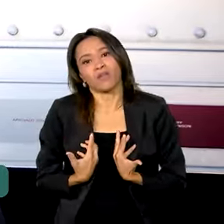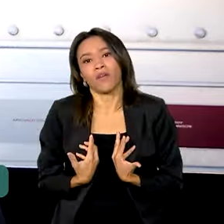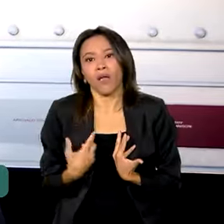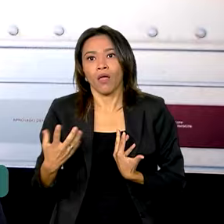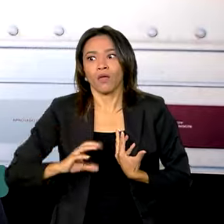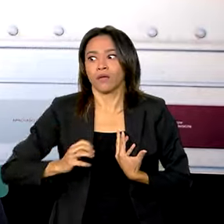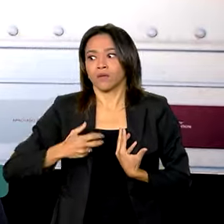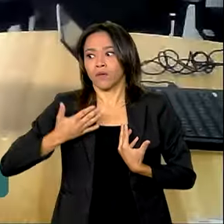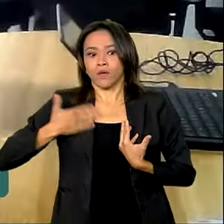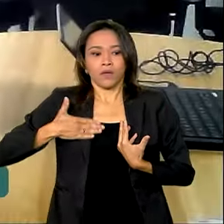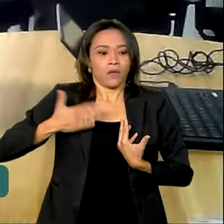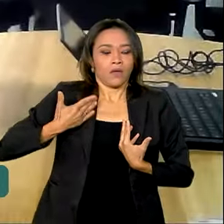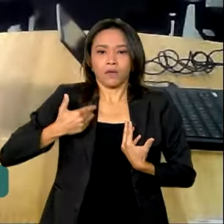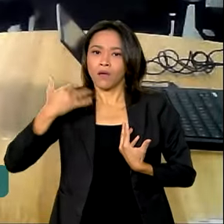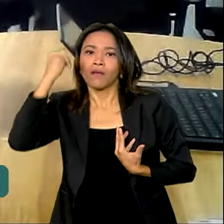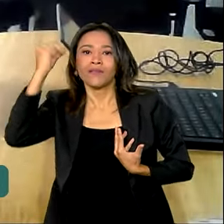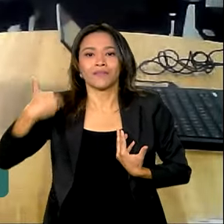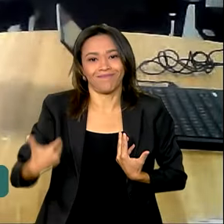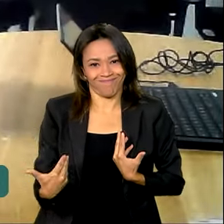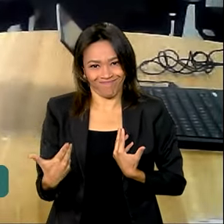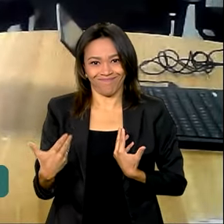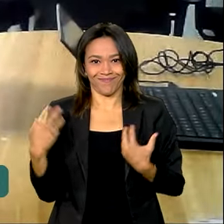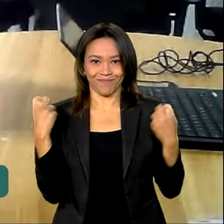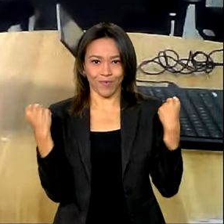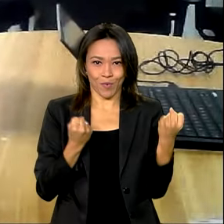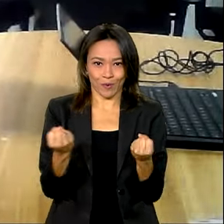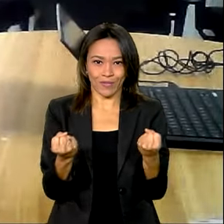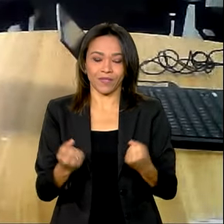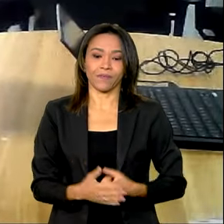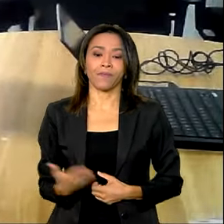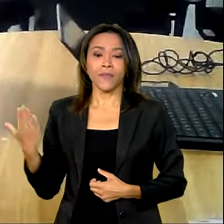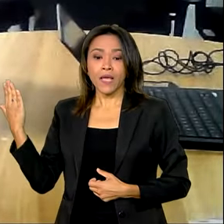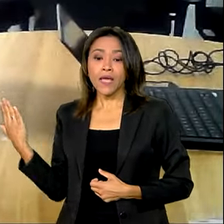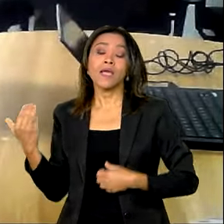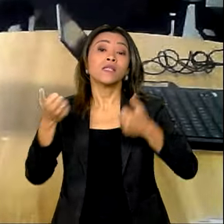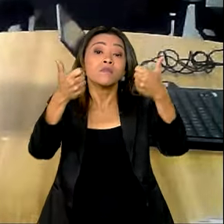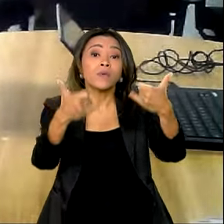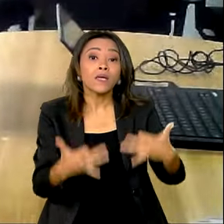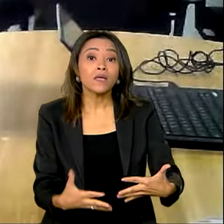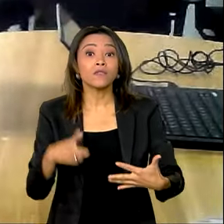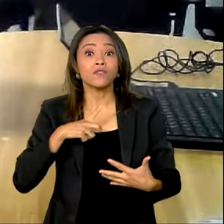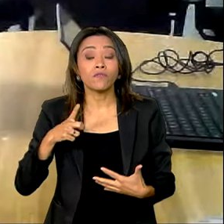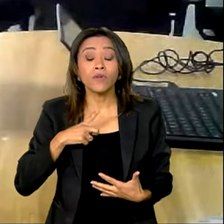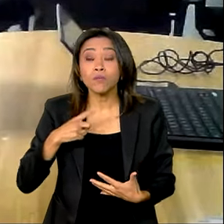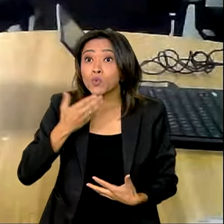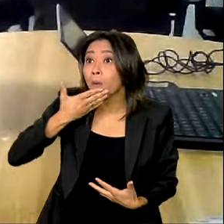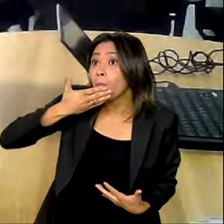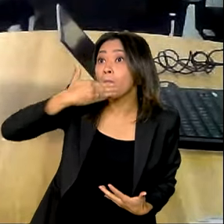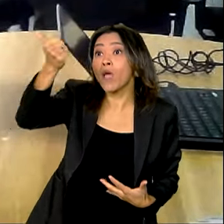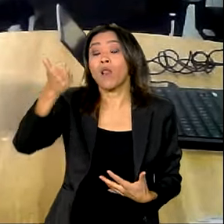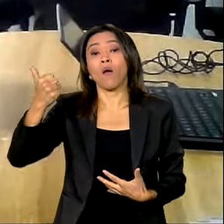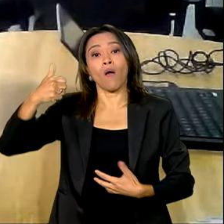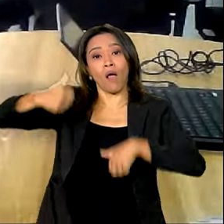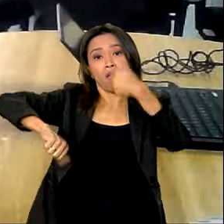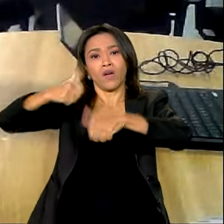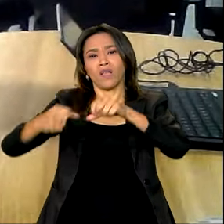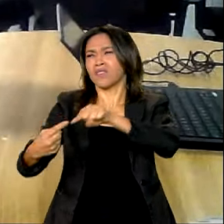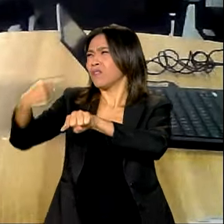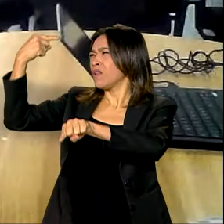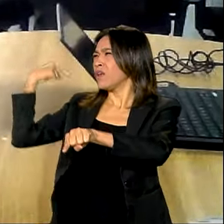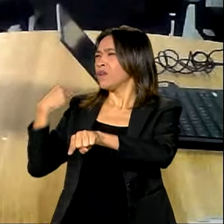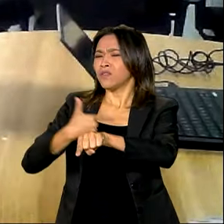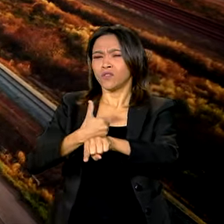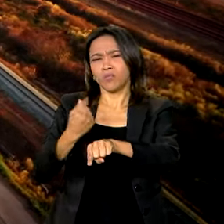tenso na buraqueira. Nós tivemos a melhor avaliação desde 2016, nós estamos com 70